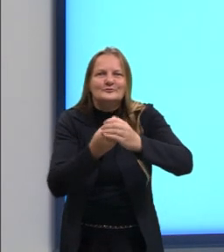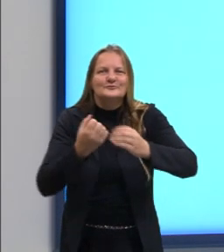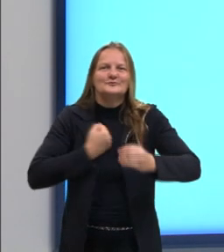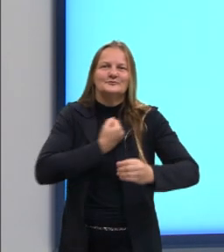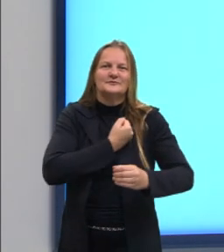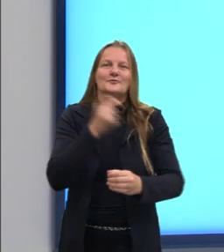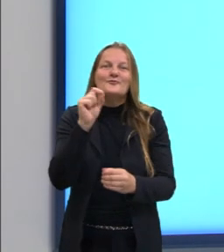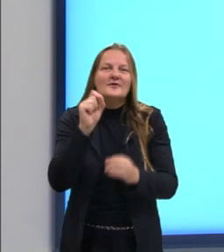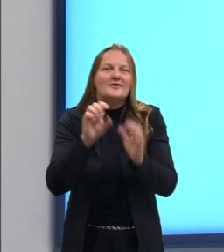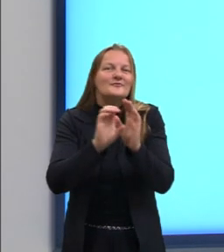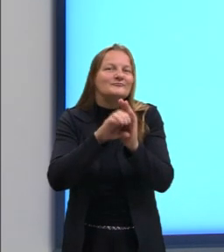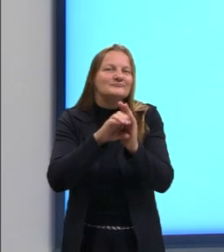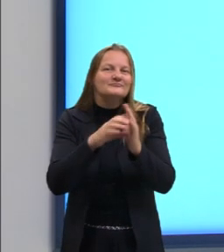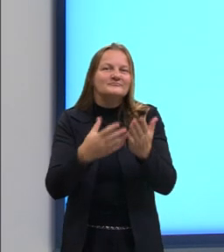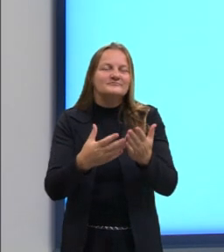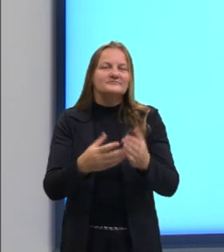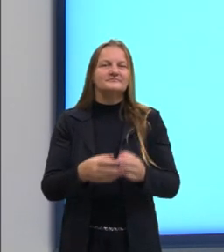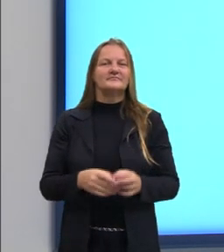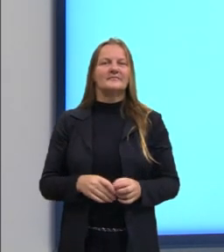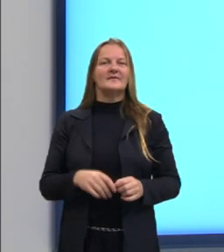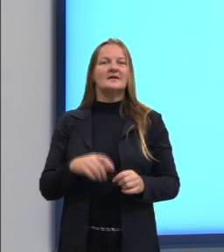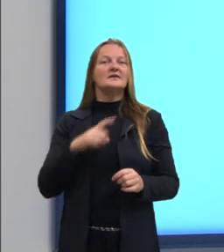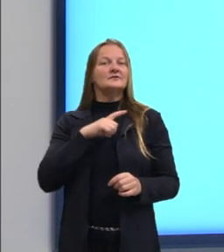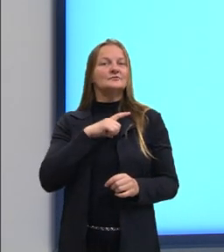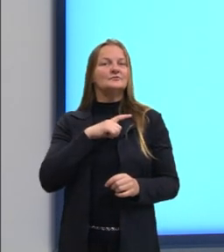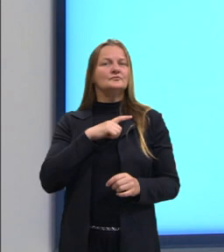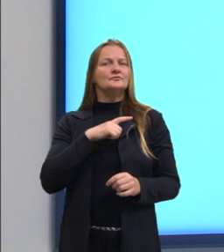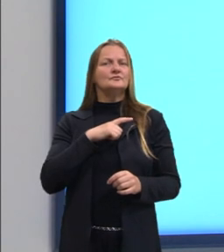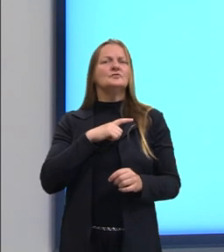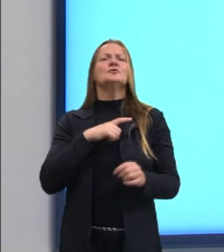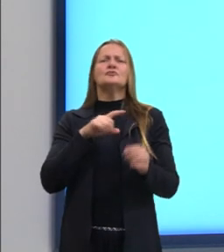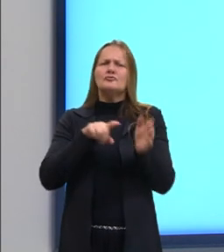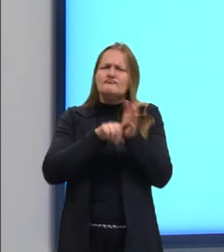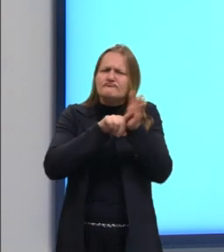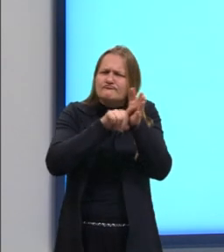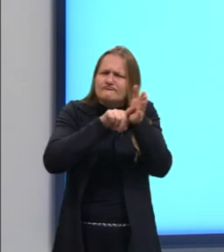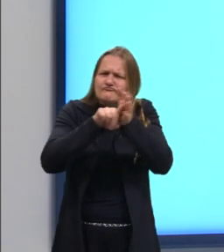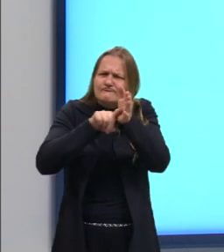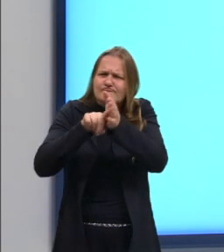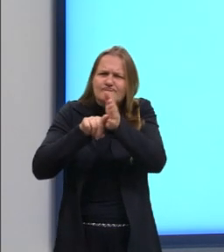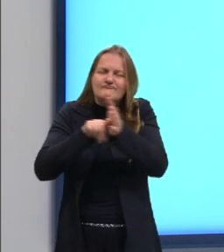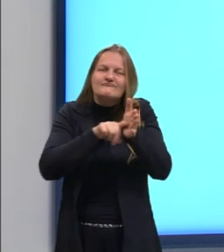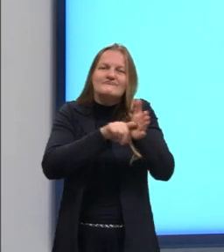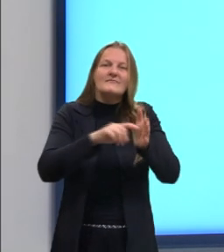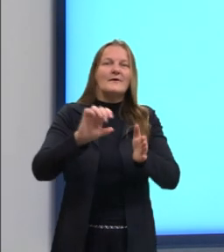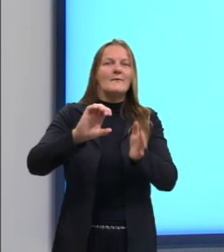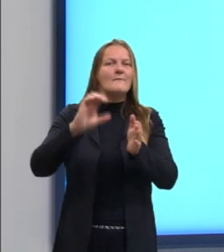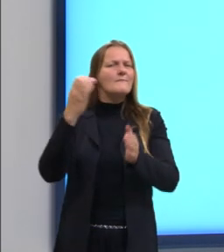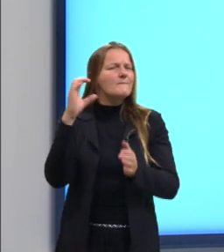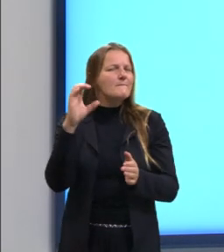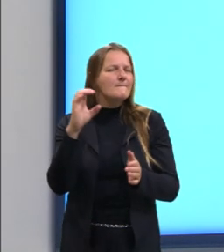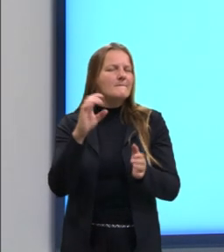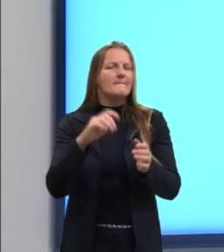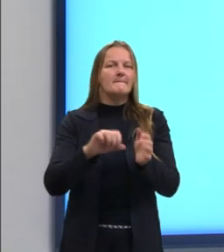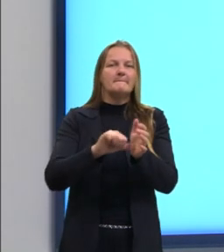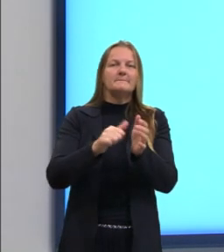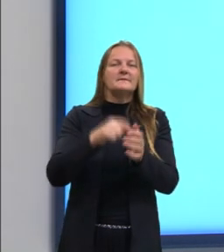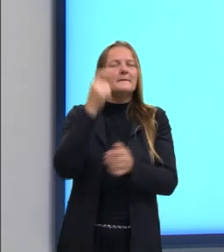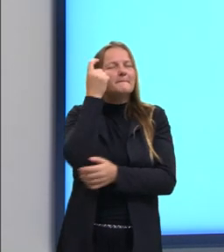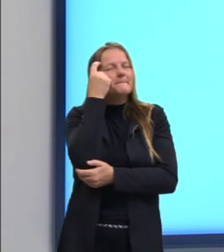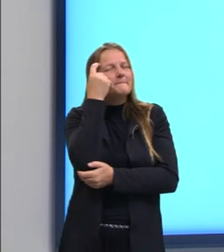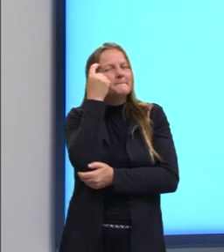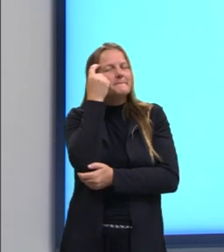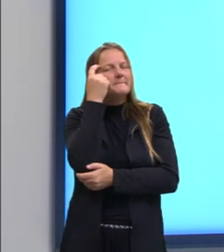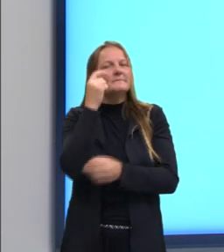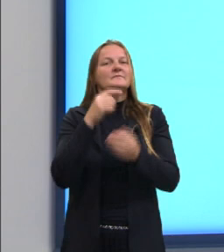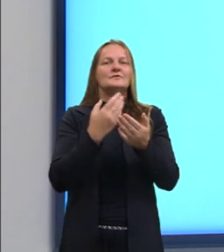como estão organizados, atualmente, são o resultado de uma evolução científica. Então, a primeira coisa que a gente deve pensar, quando pensa